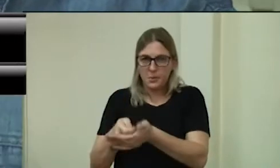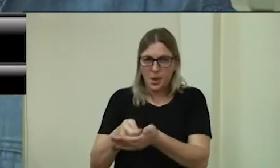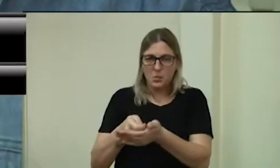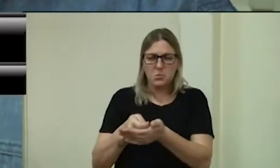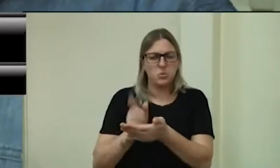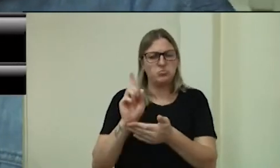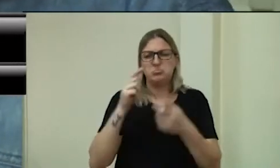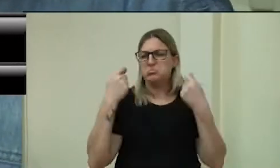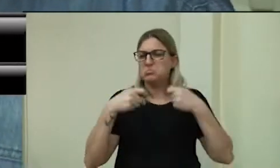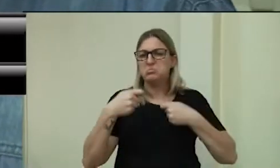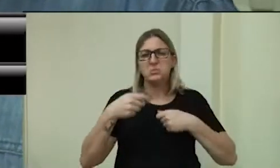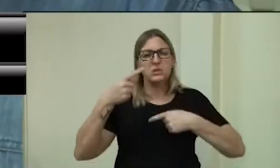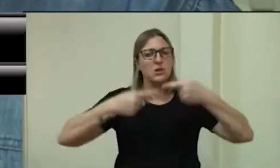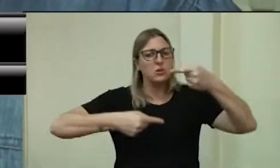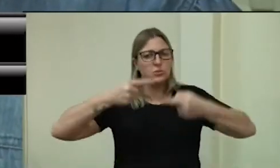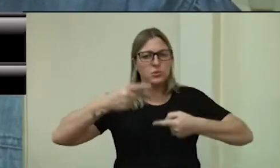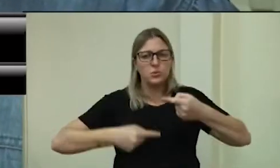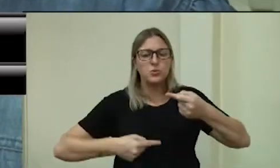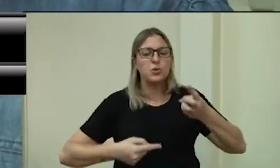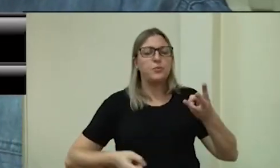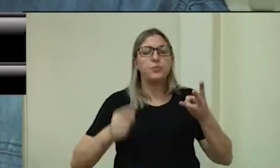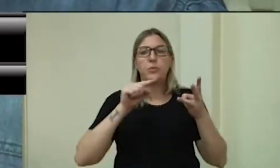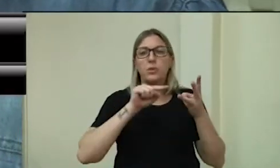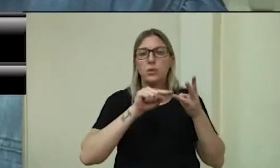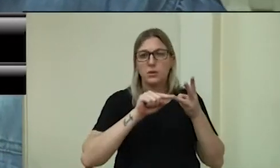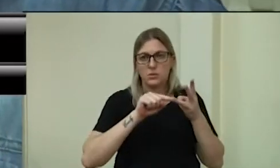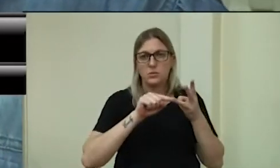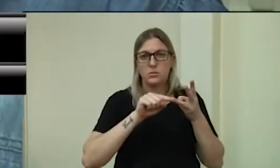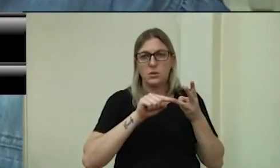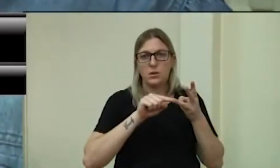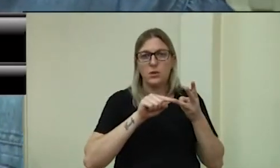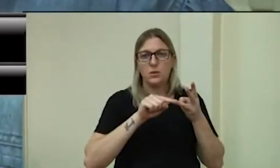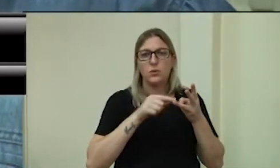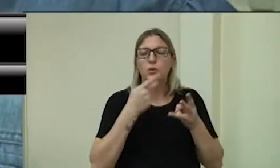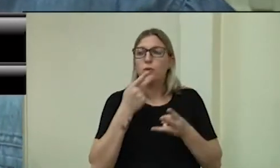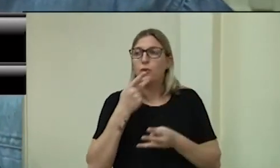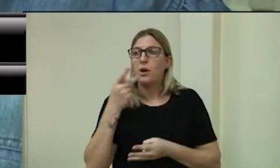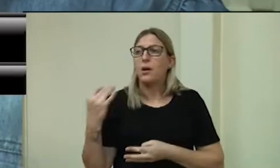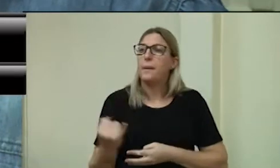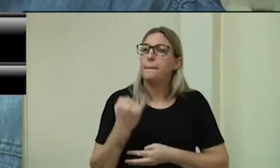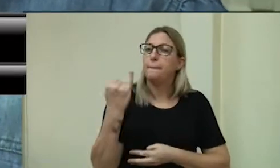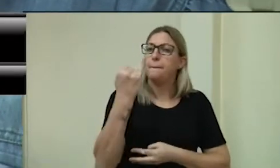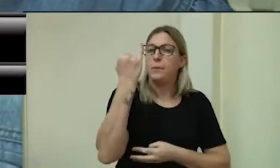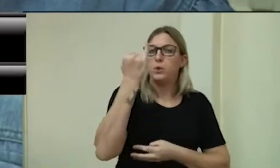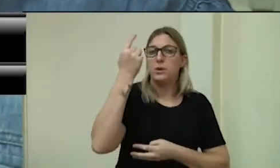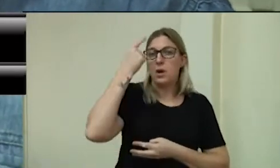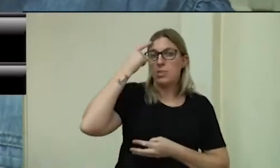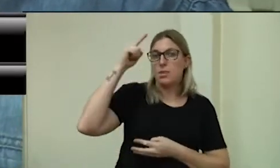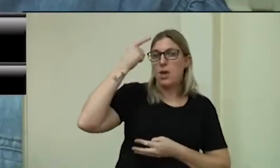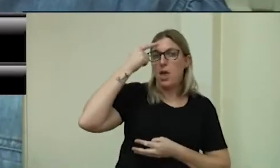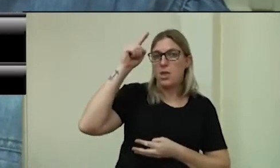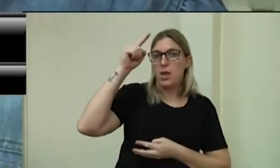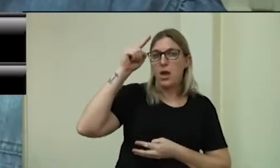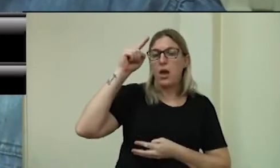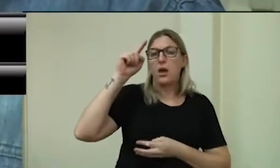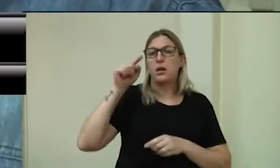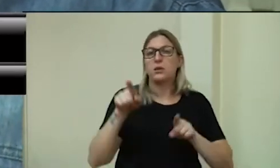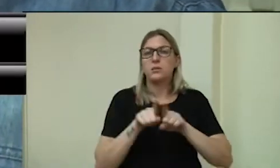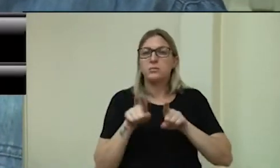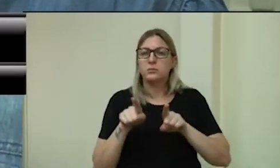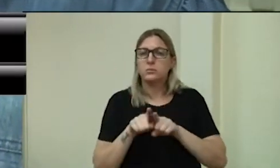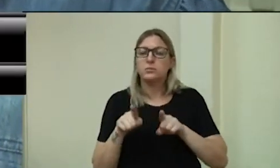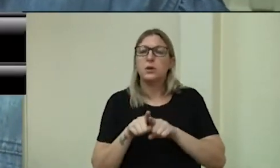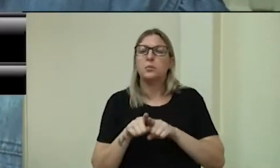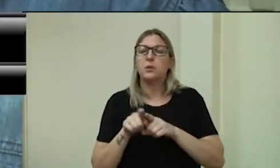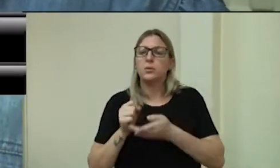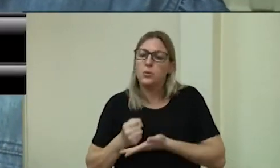discutir, e dizer que é louvável a iniciativa de viabilizar a instalação, então,